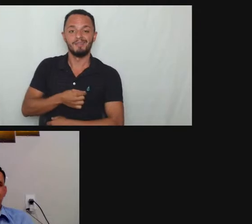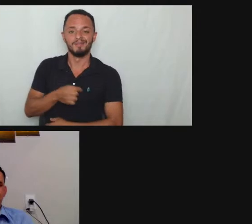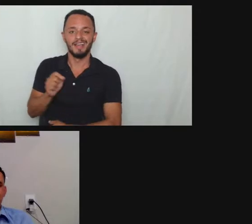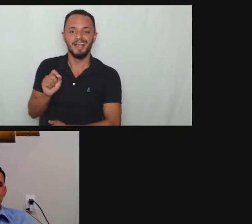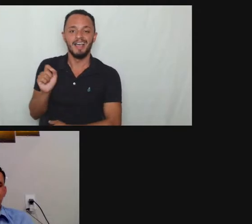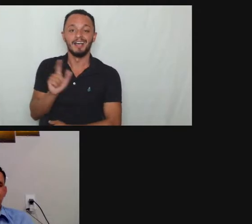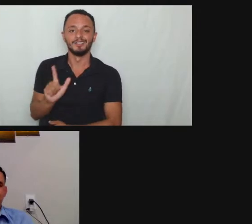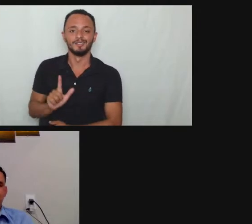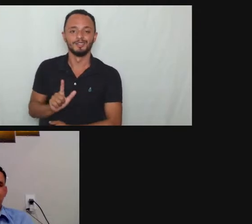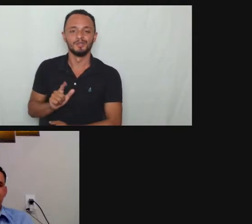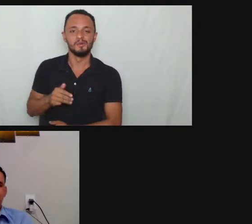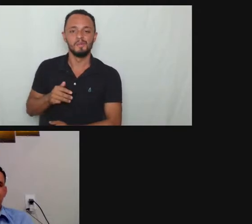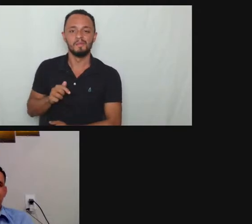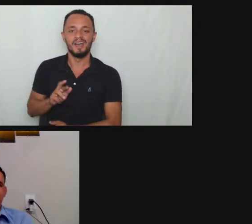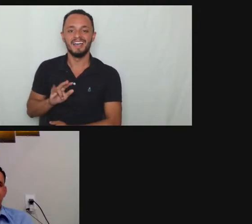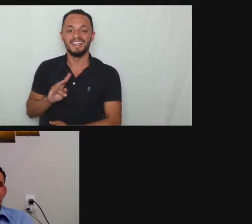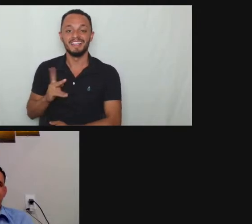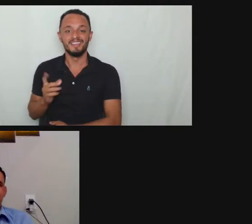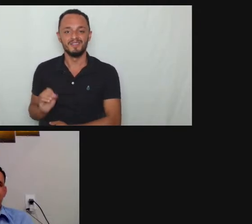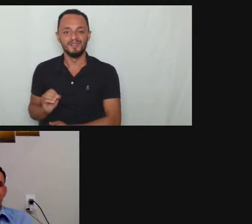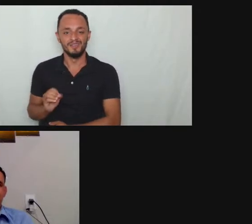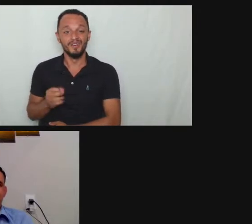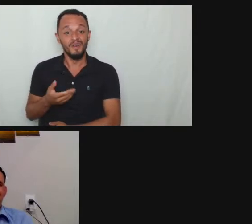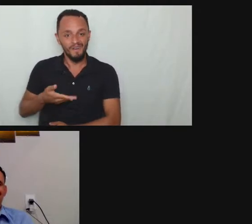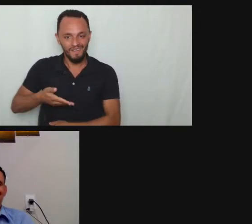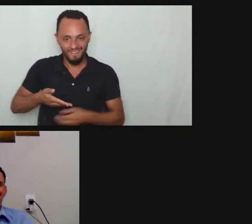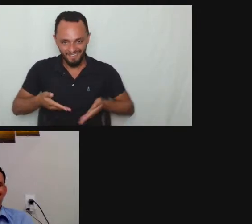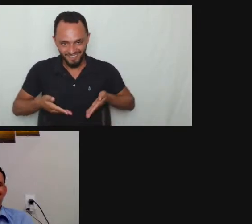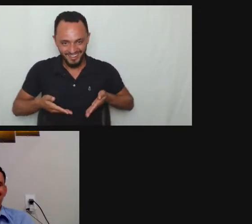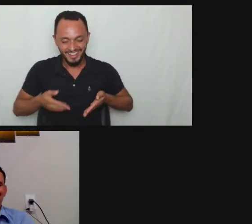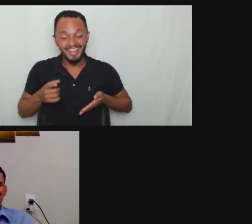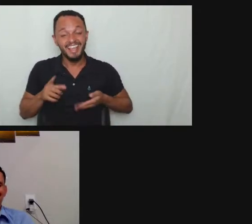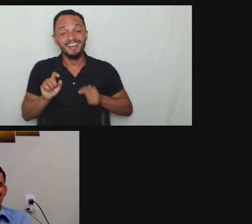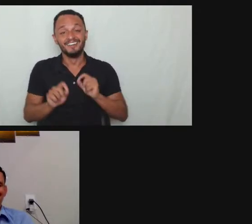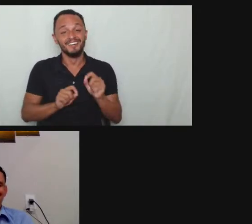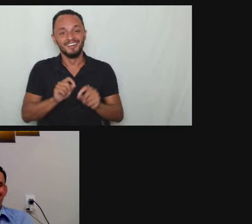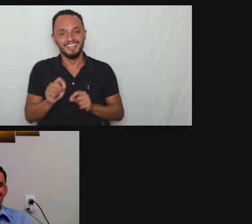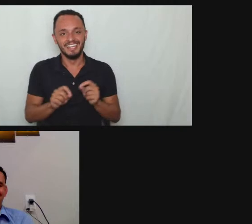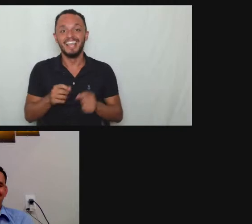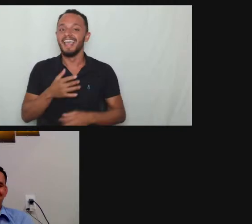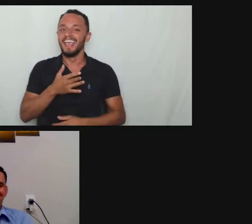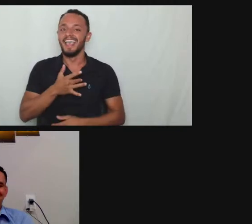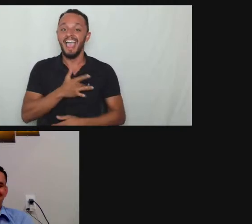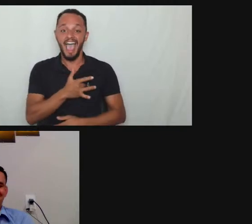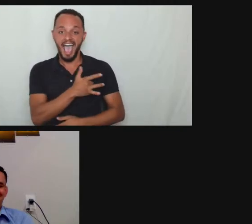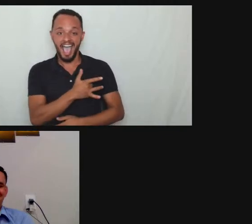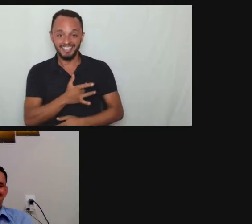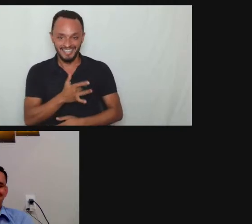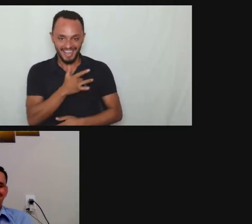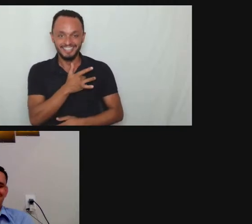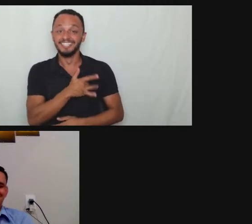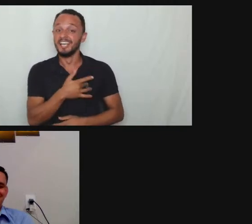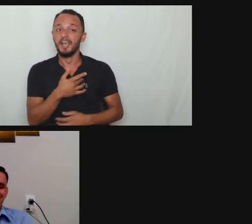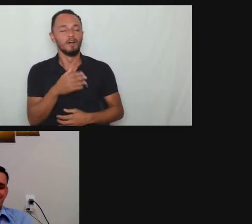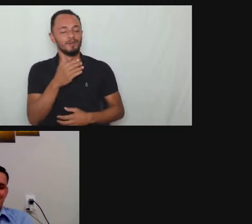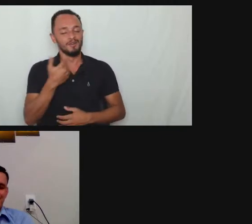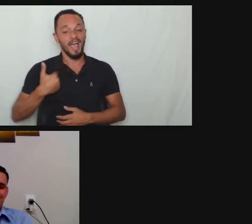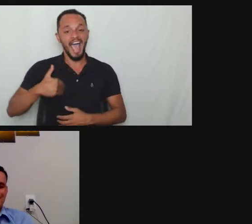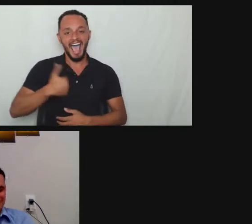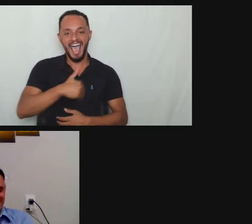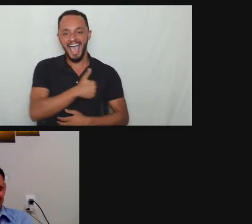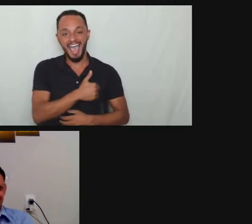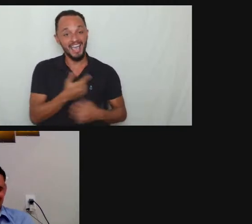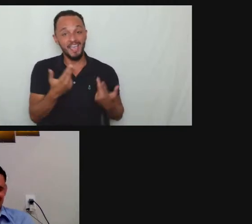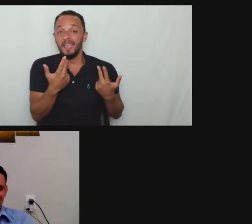entender né mas ó Marcelo pessoal não engana não tá atleticando igual eu aqui então só para o pessoal ficar ciente aí que estamos em